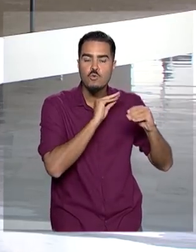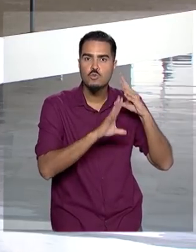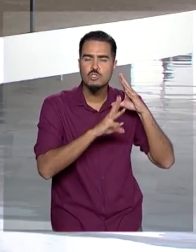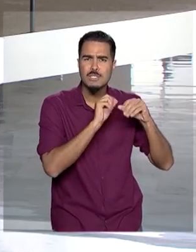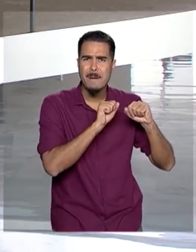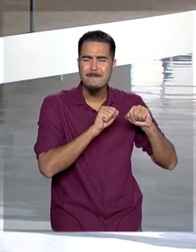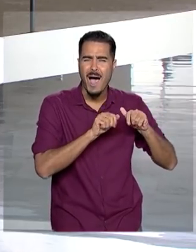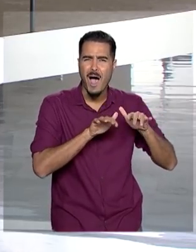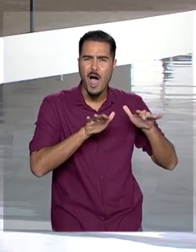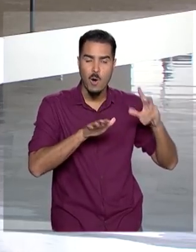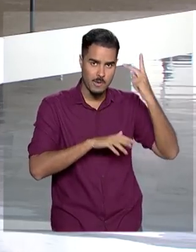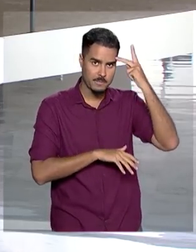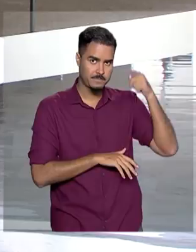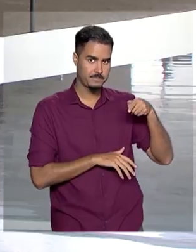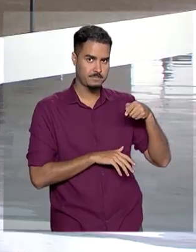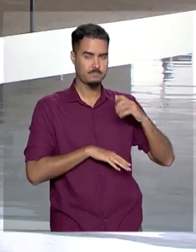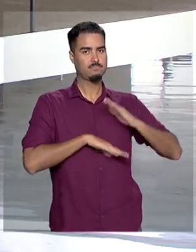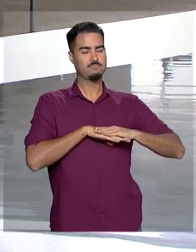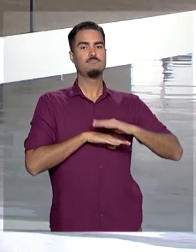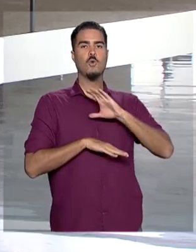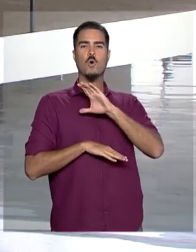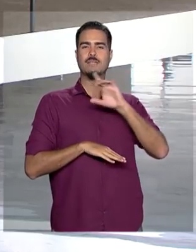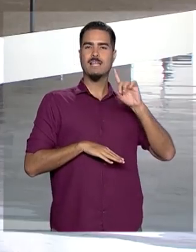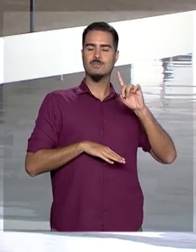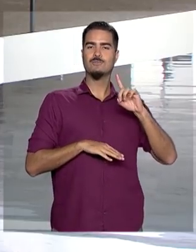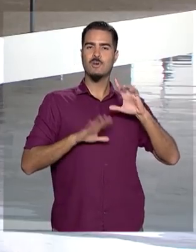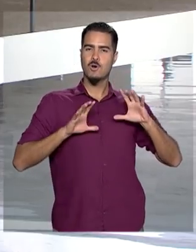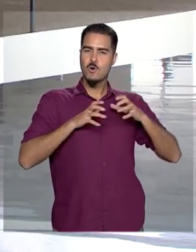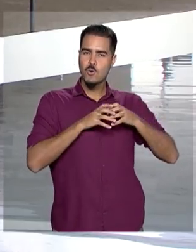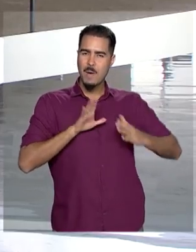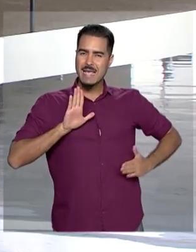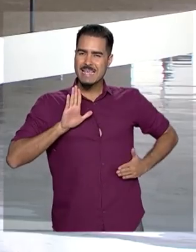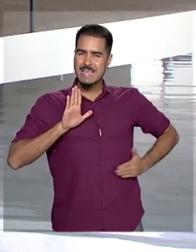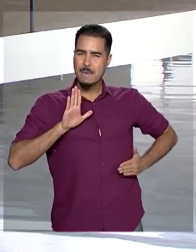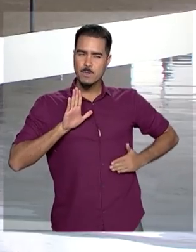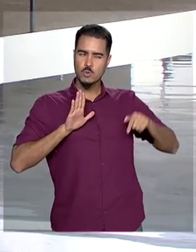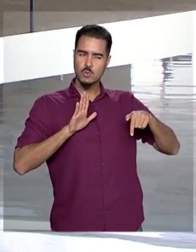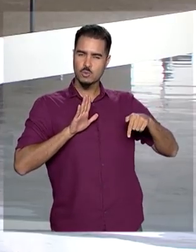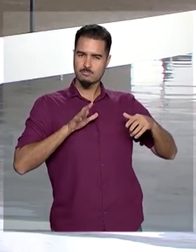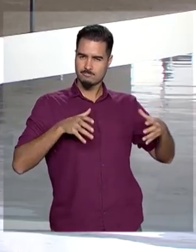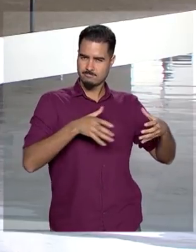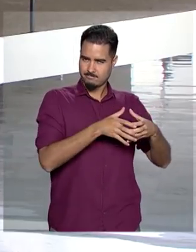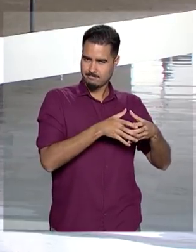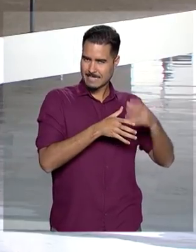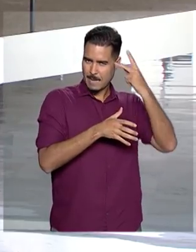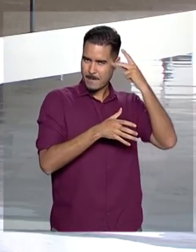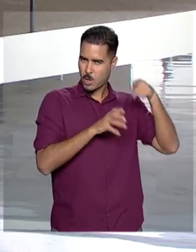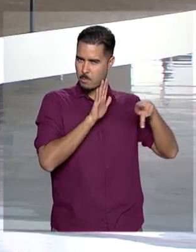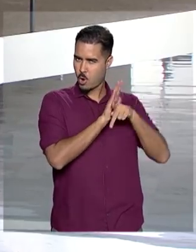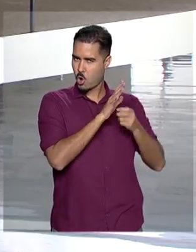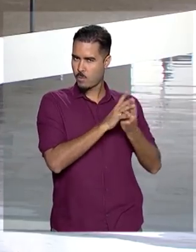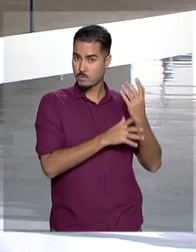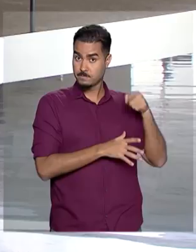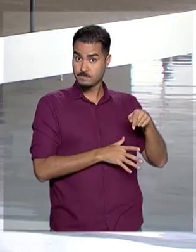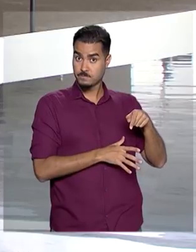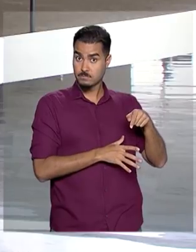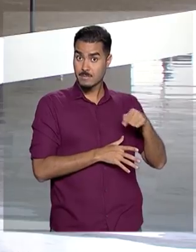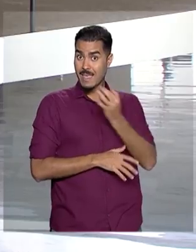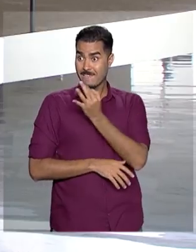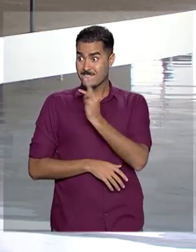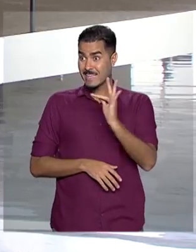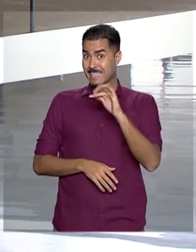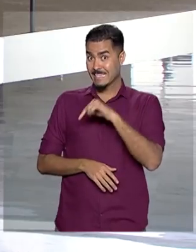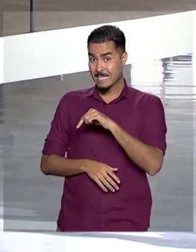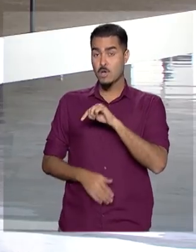prisões paulistanas, coordenado por integrantes de uma organização criminosa de São Paulo. A Penitenciária Federal